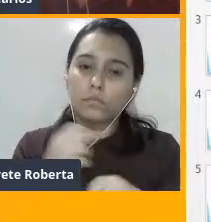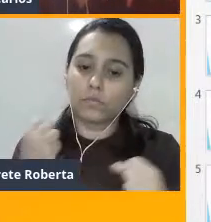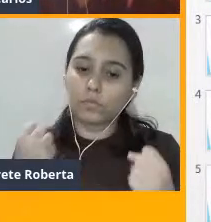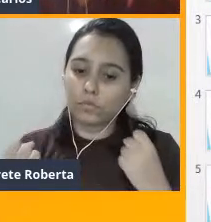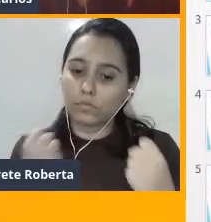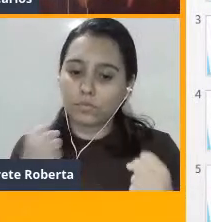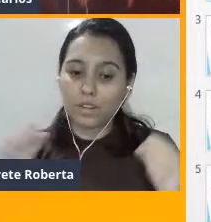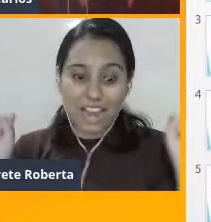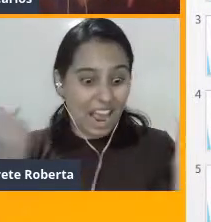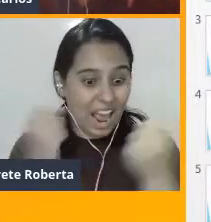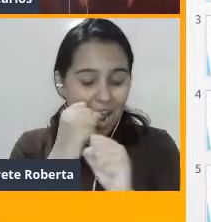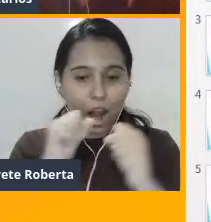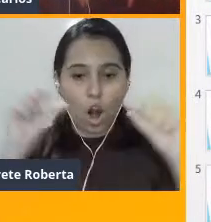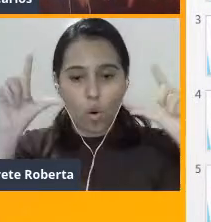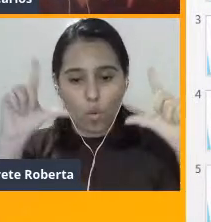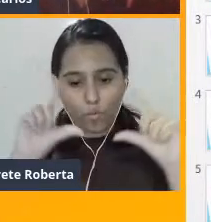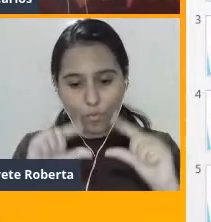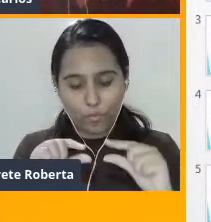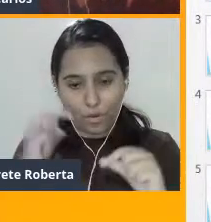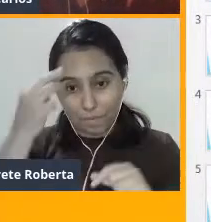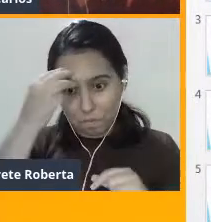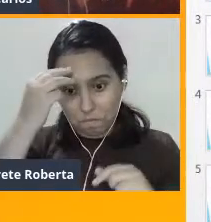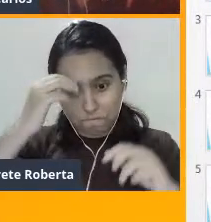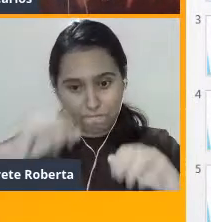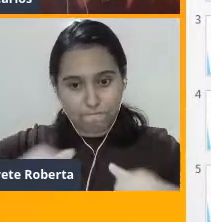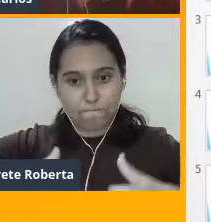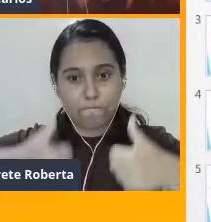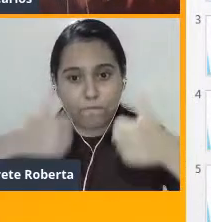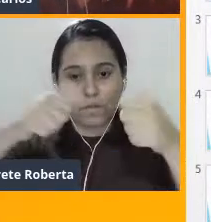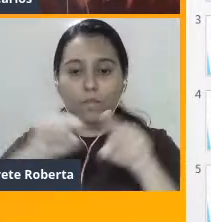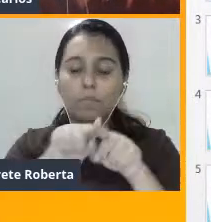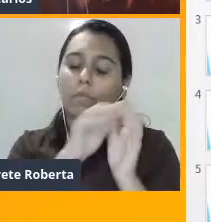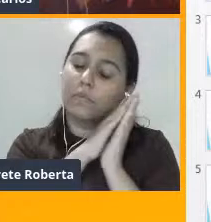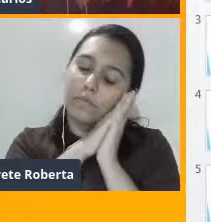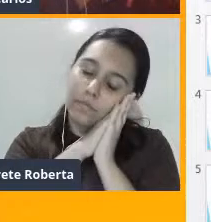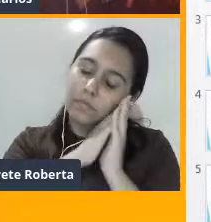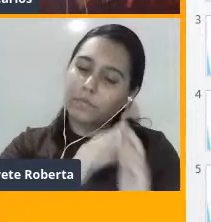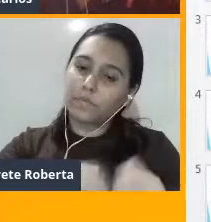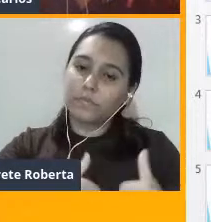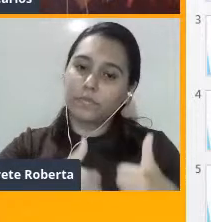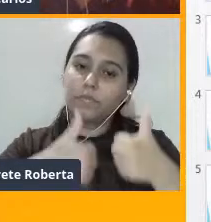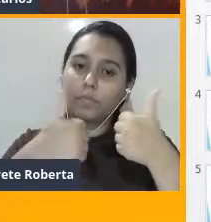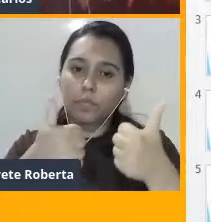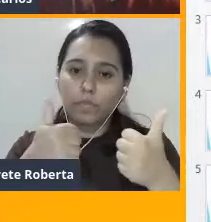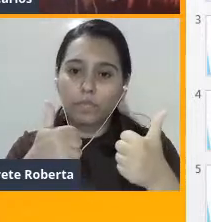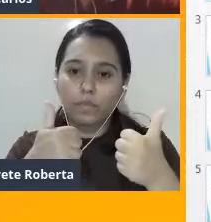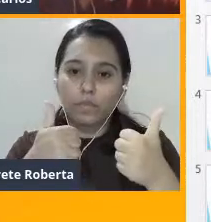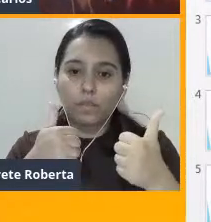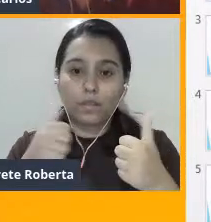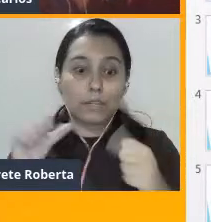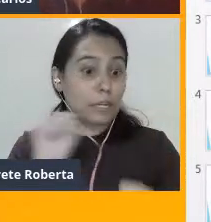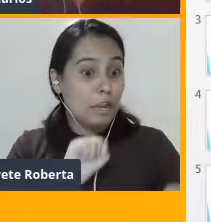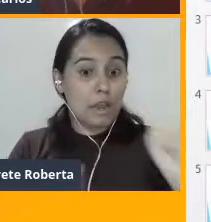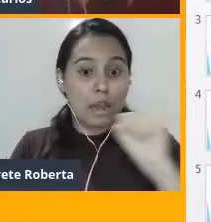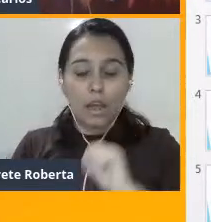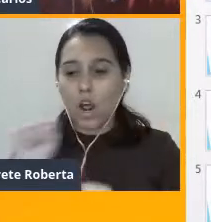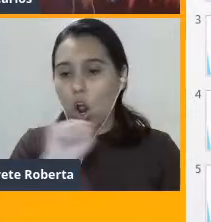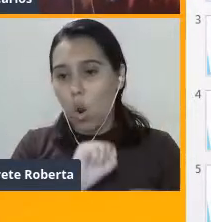estresse, melhora a memória, melhora a qualidade do sono, reduz a ansiedade, um dos maus da